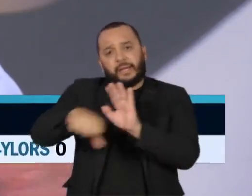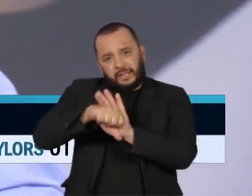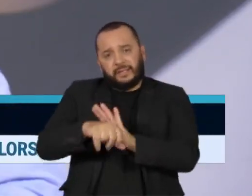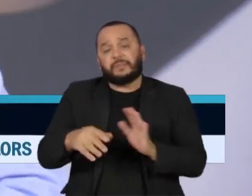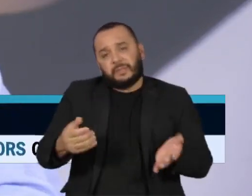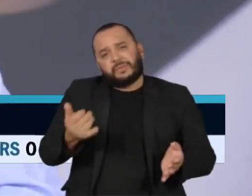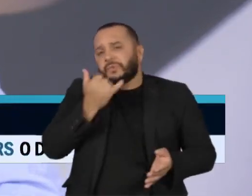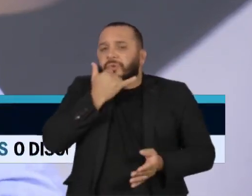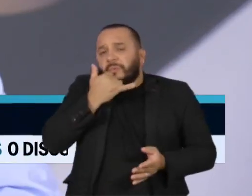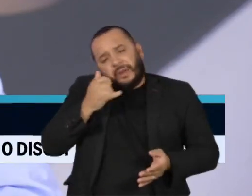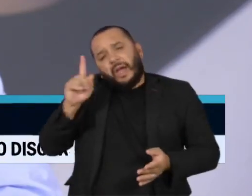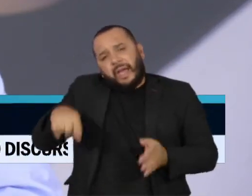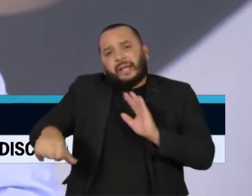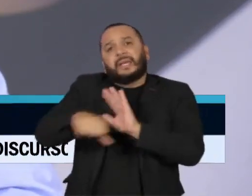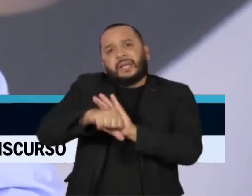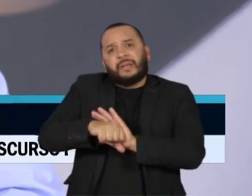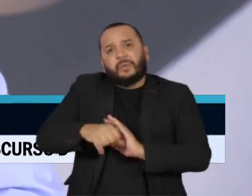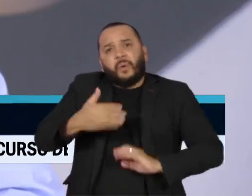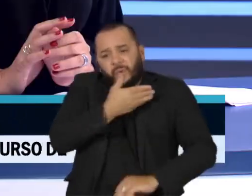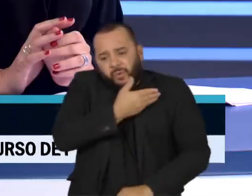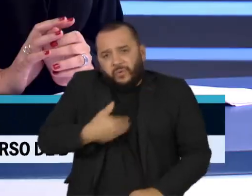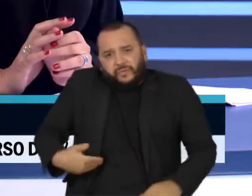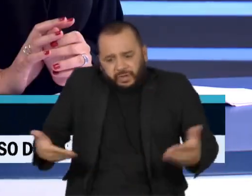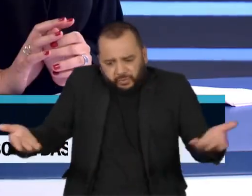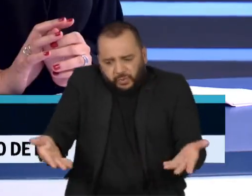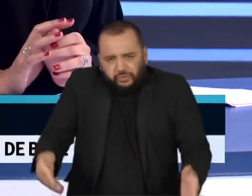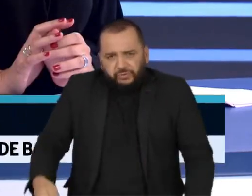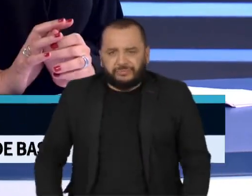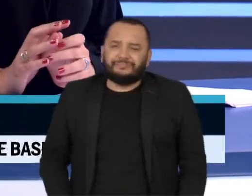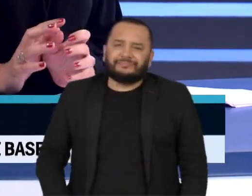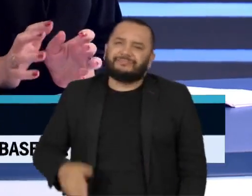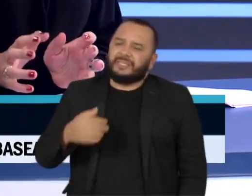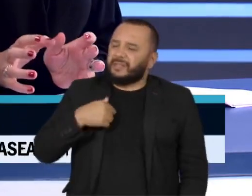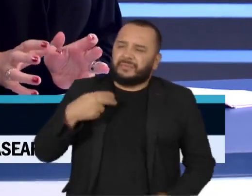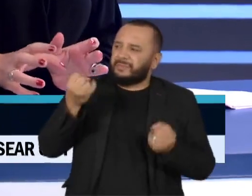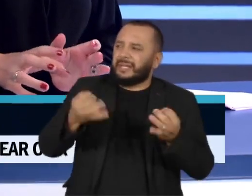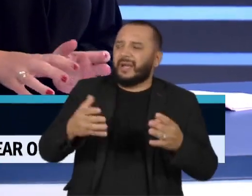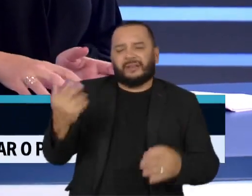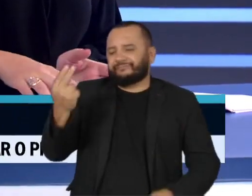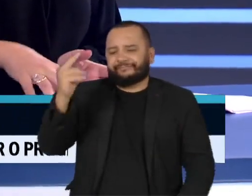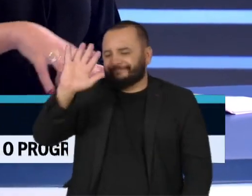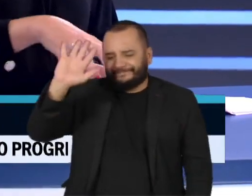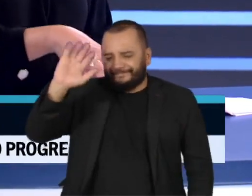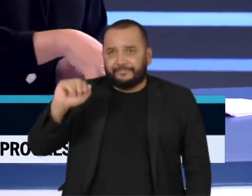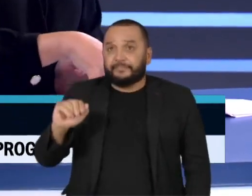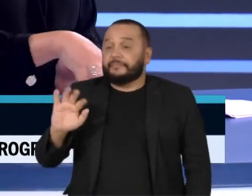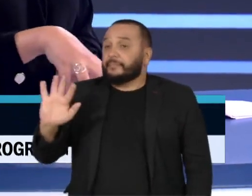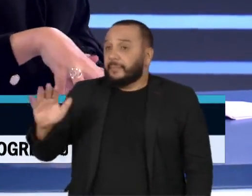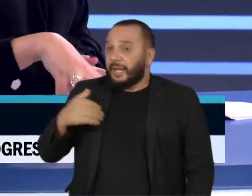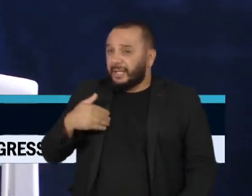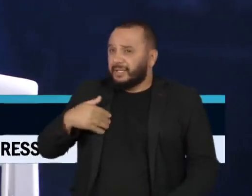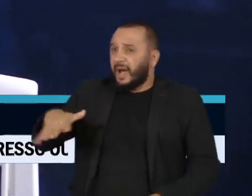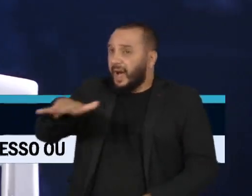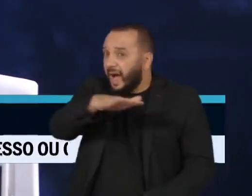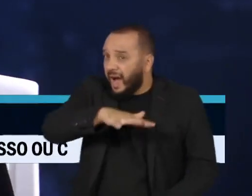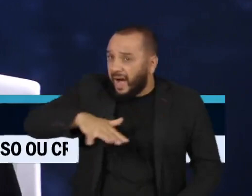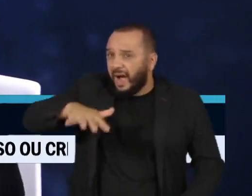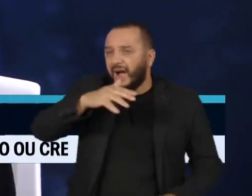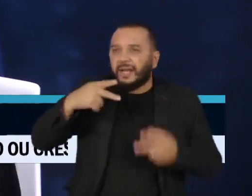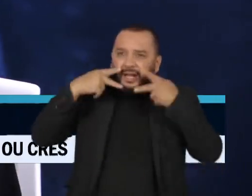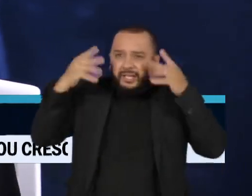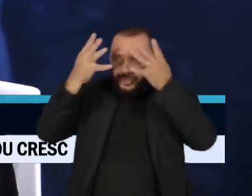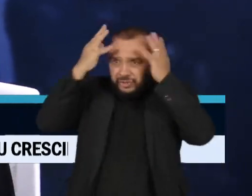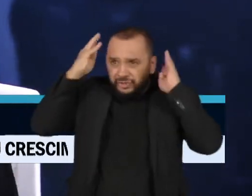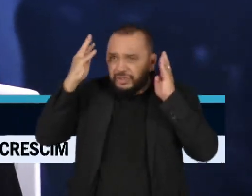o que falar além disso. E sabemos que essas terras que ficam nas mãos dos indígenas são as mais preservadas. A área de